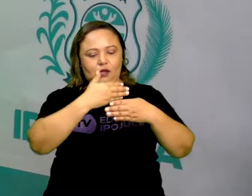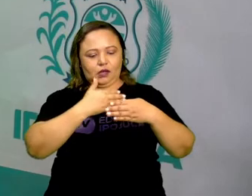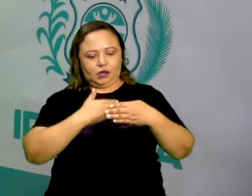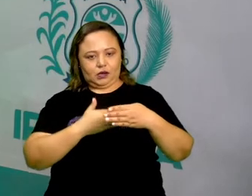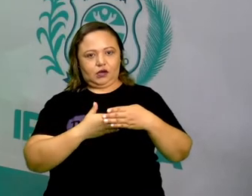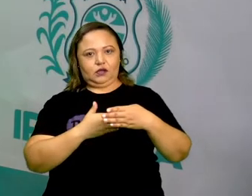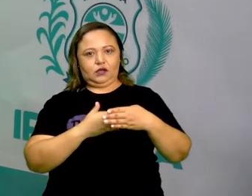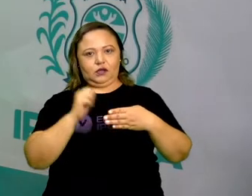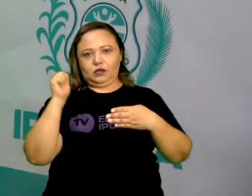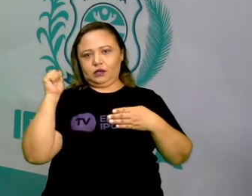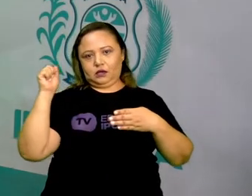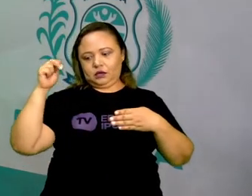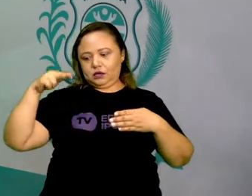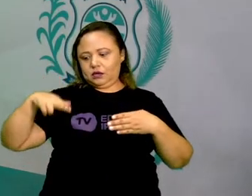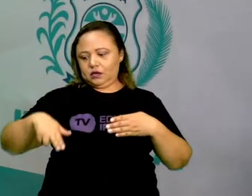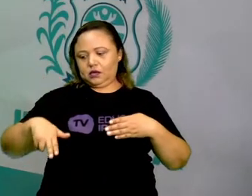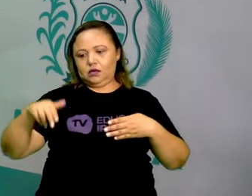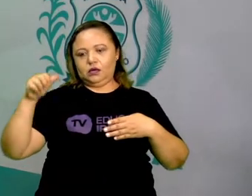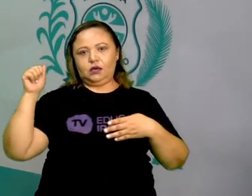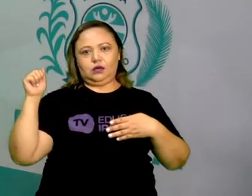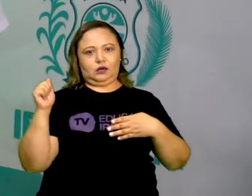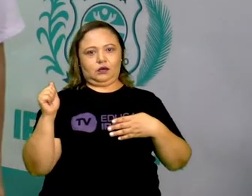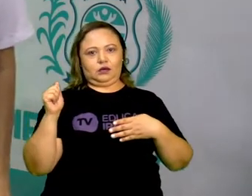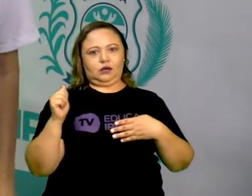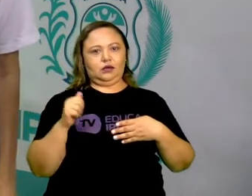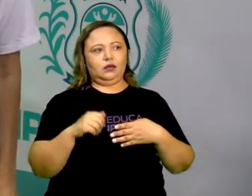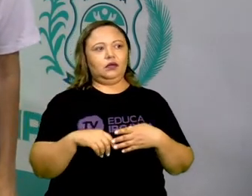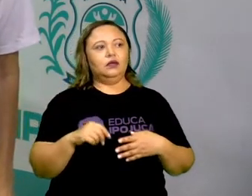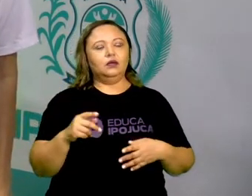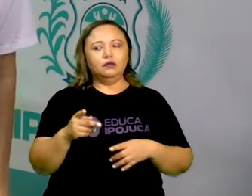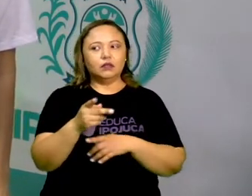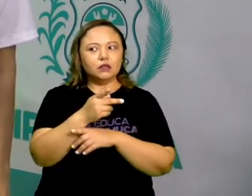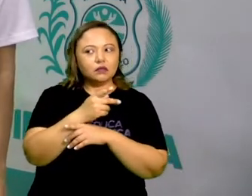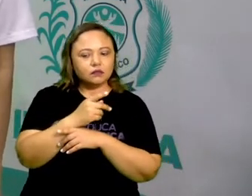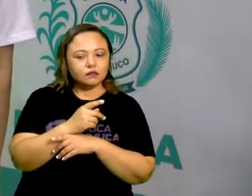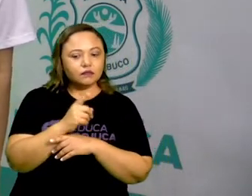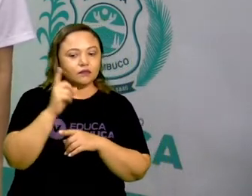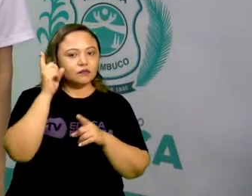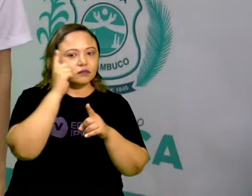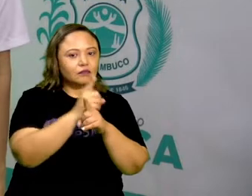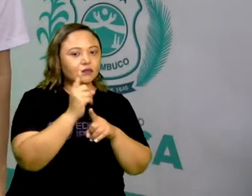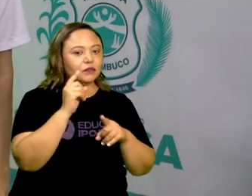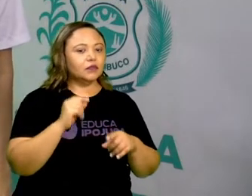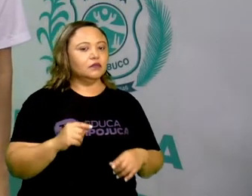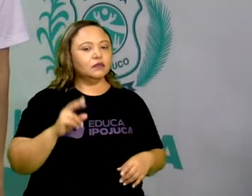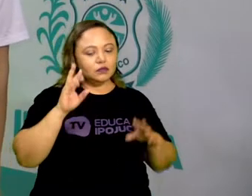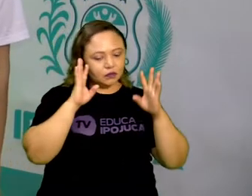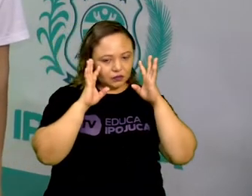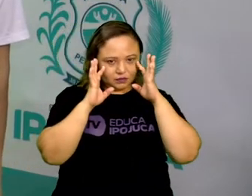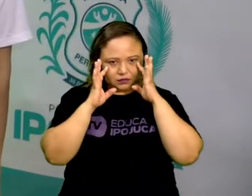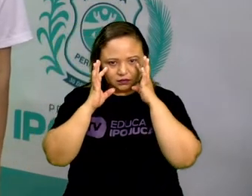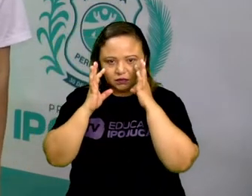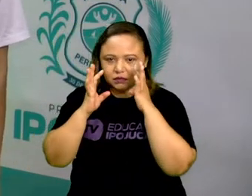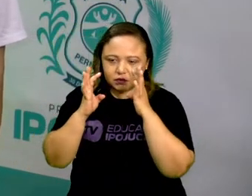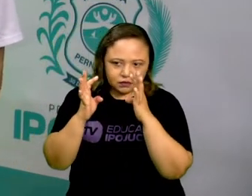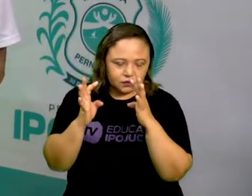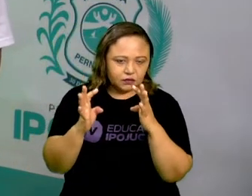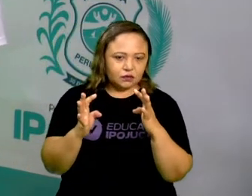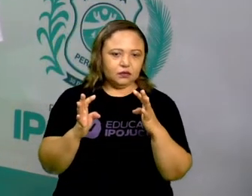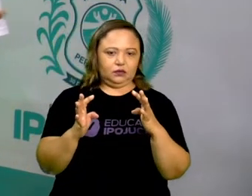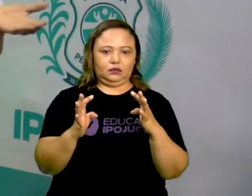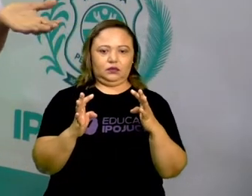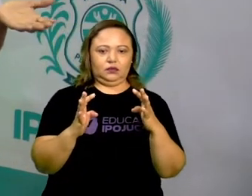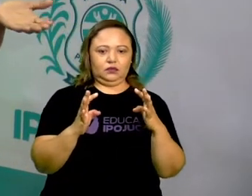de Ana. Porque Ana está assim, ele está atrás. Fica fácil de localizarmos quando a gente faz a observação correta.